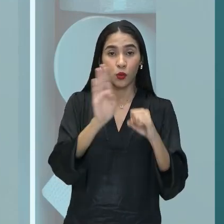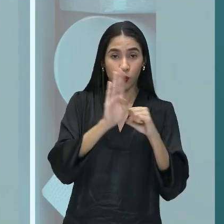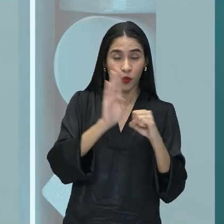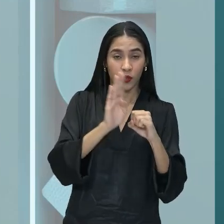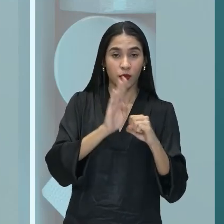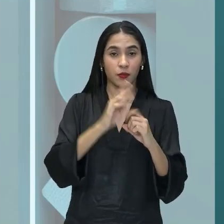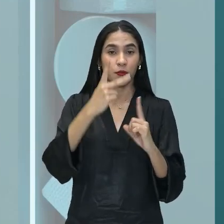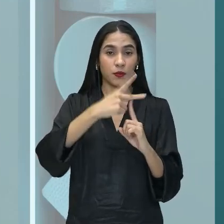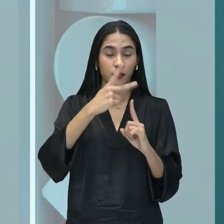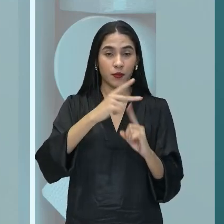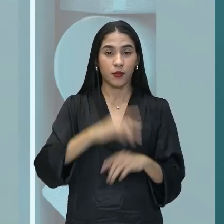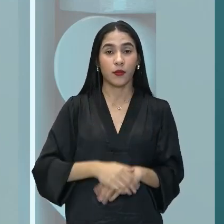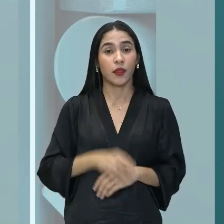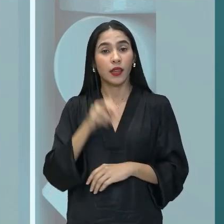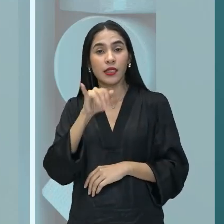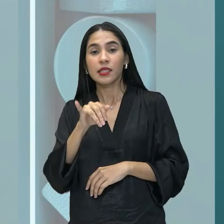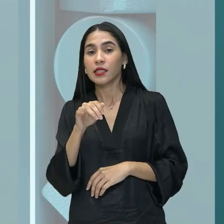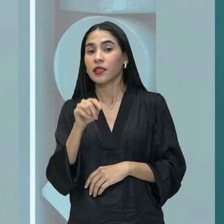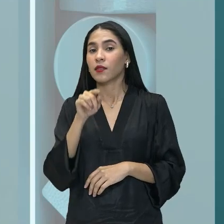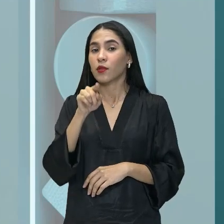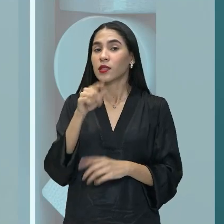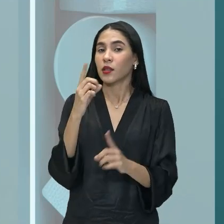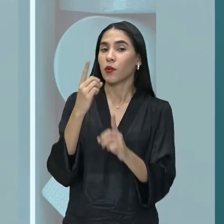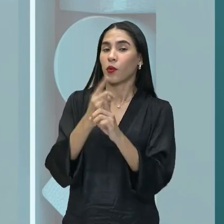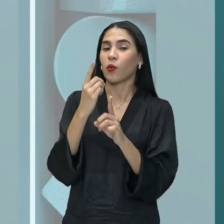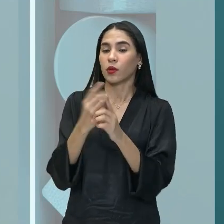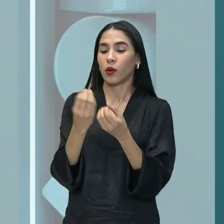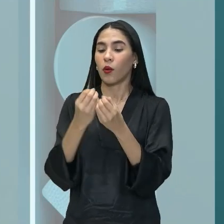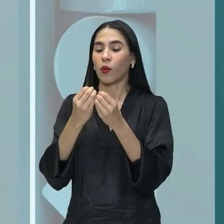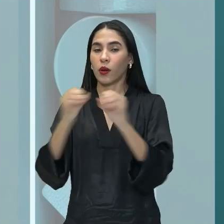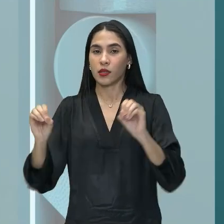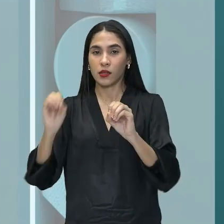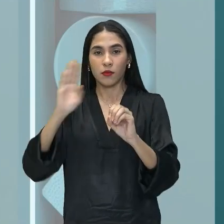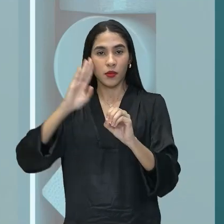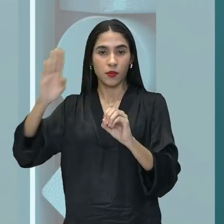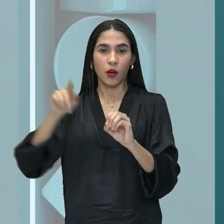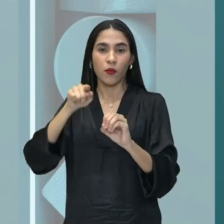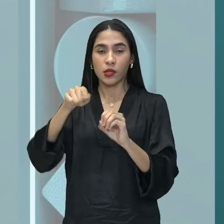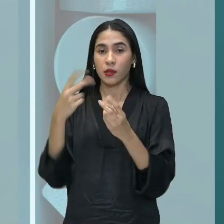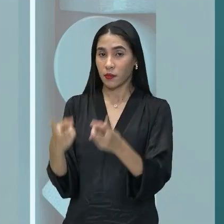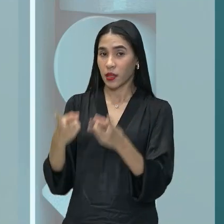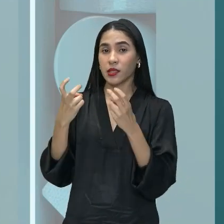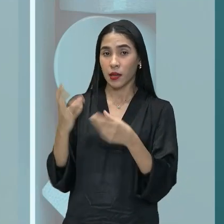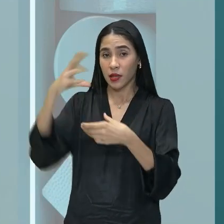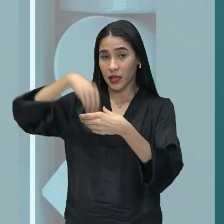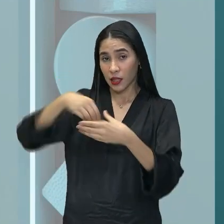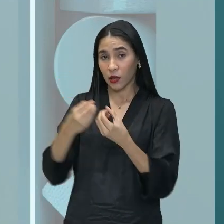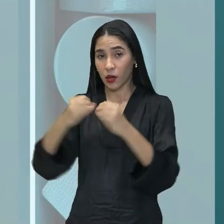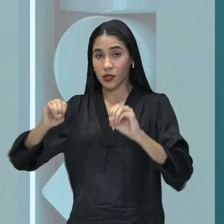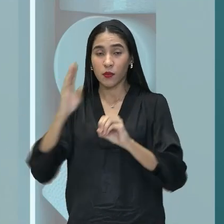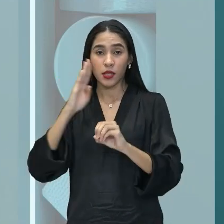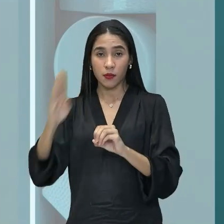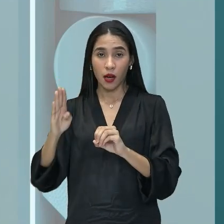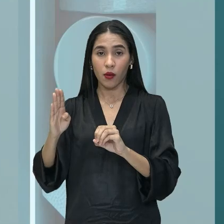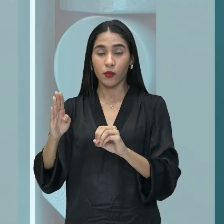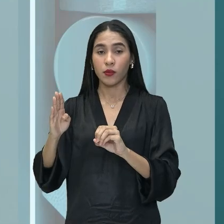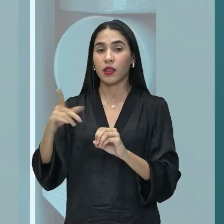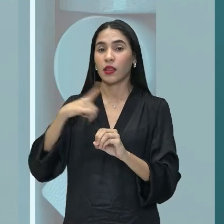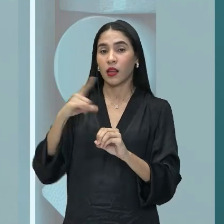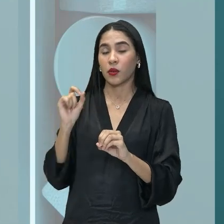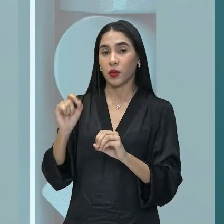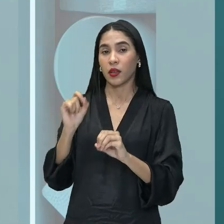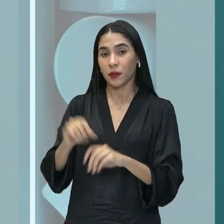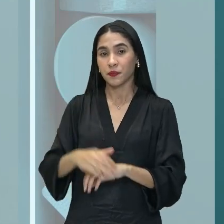predicativa. Se você analisa a oração principal e você percebe que nessa oração principal nós temos